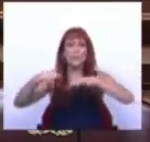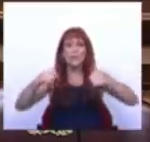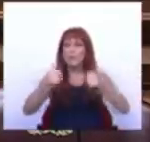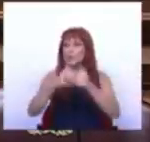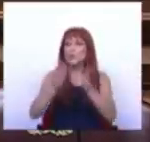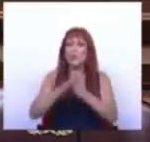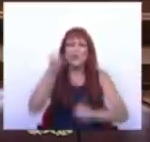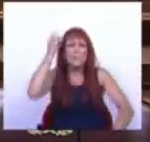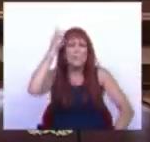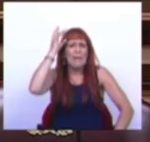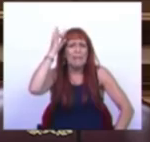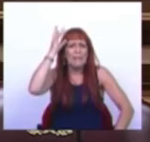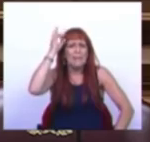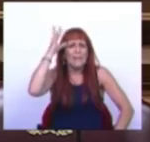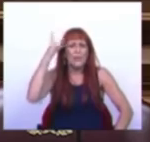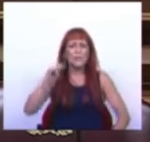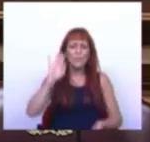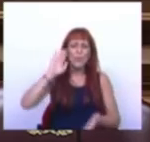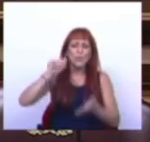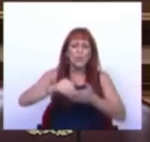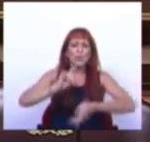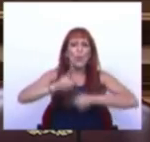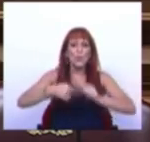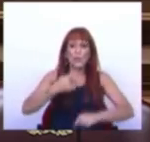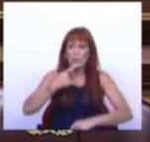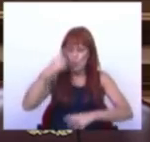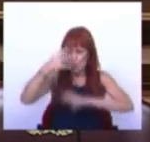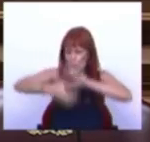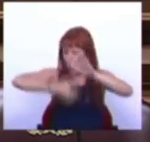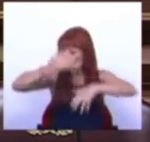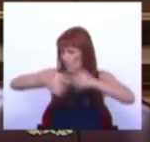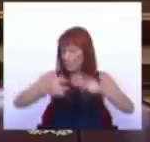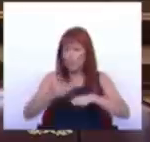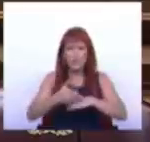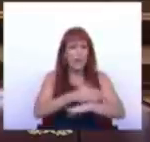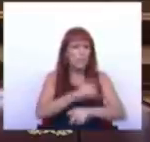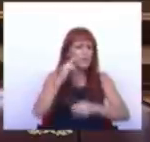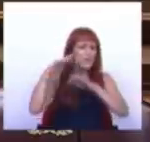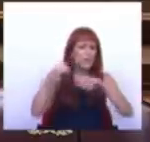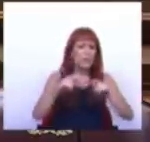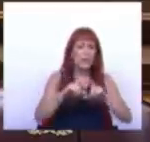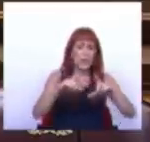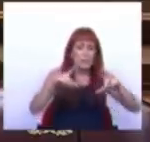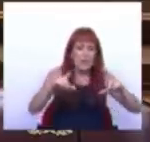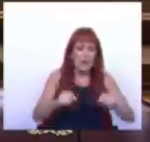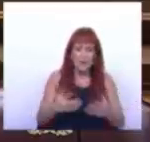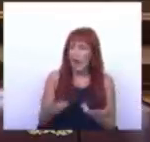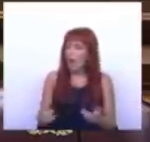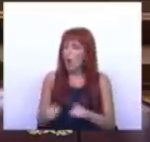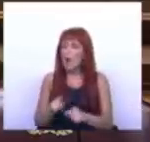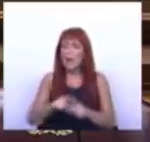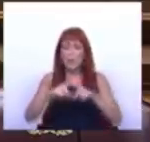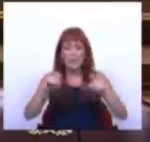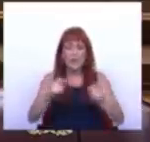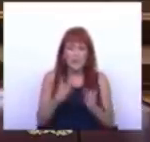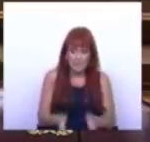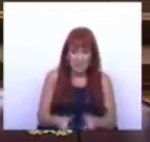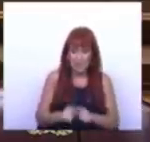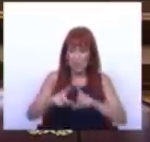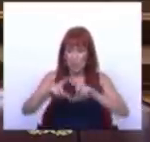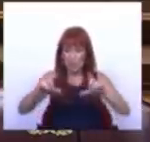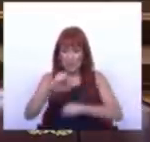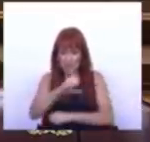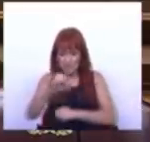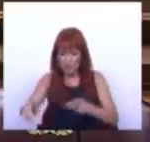uns bandidos. Portanto, resultado disto tudo é enorme confusão. Dando-lhes para haver um jogo de futebol era preciso um bilhete. Agora, para o ano do bilhete é preciso o cartão do